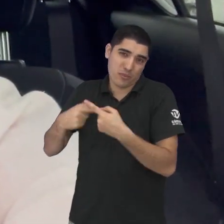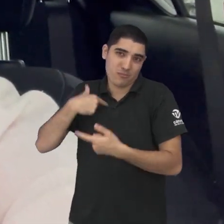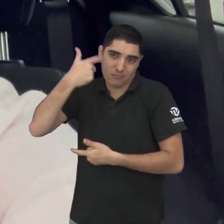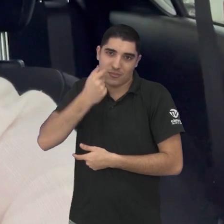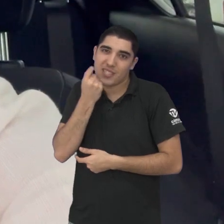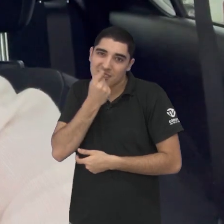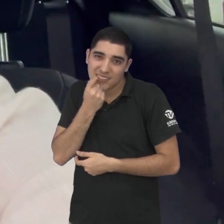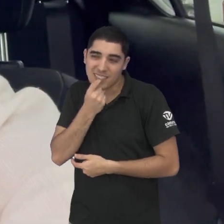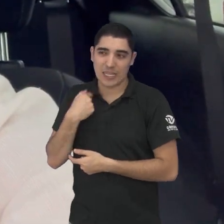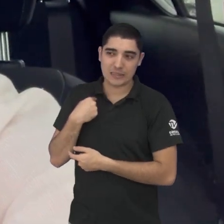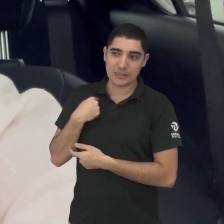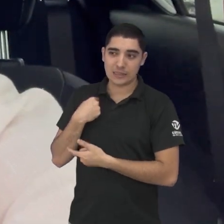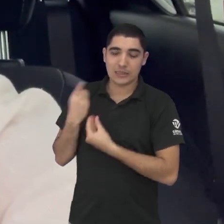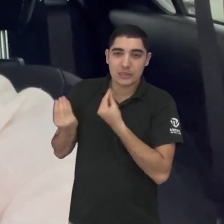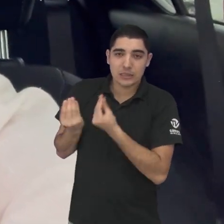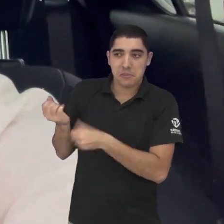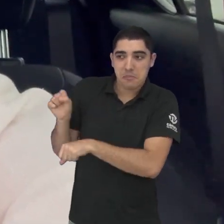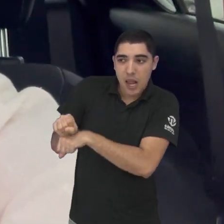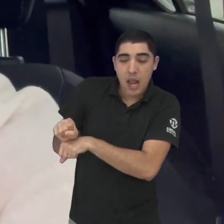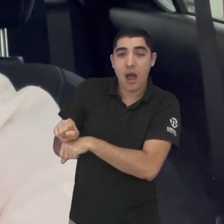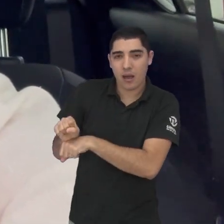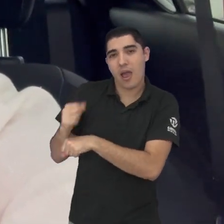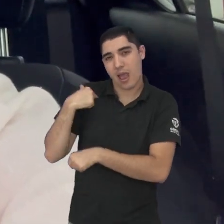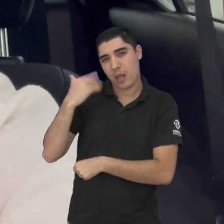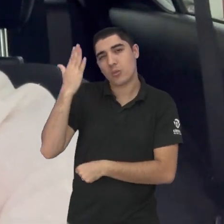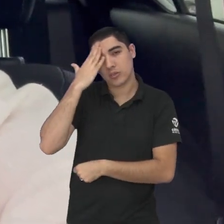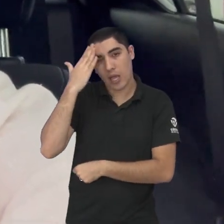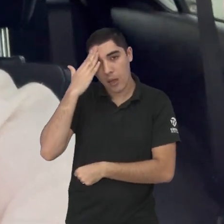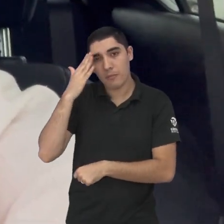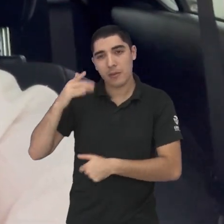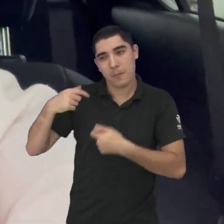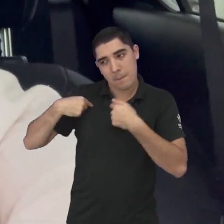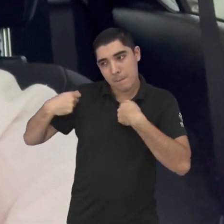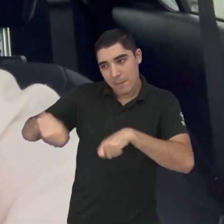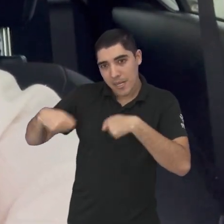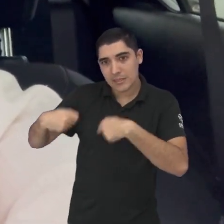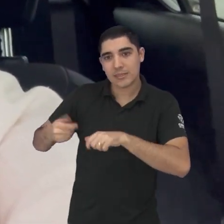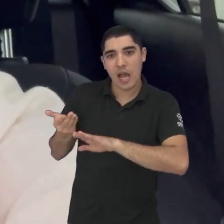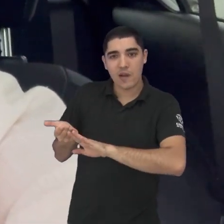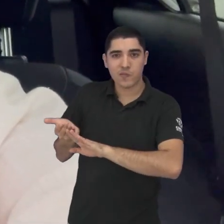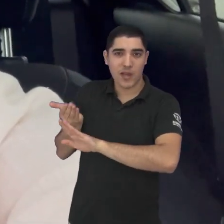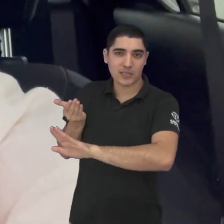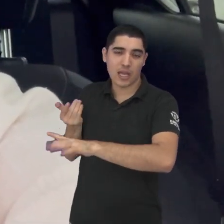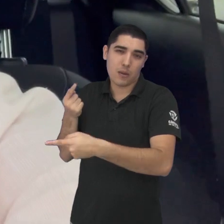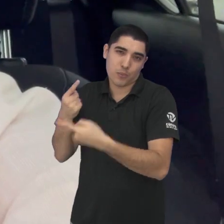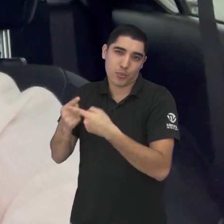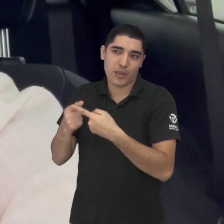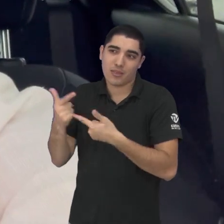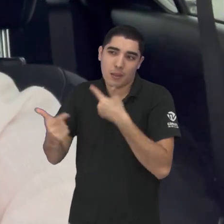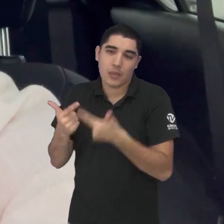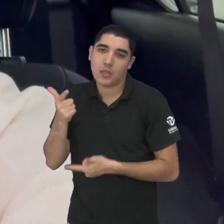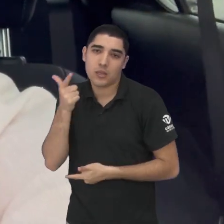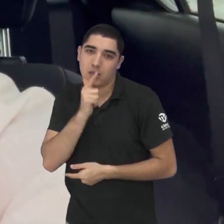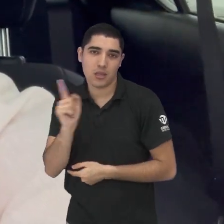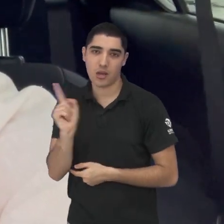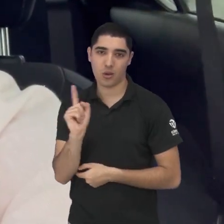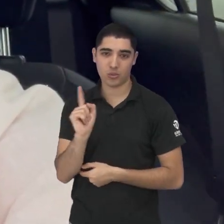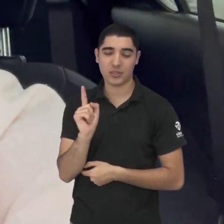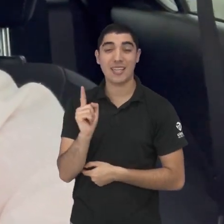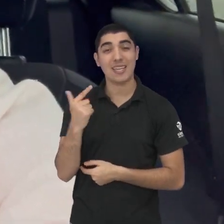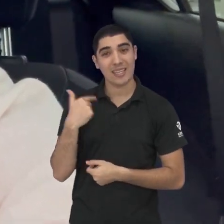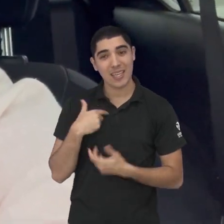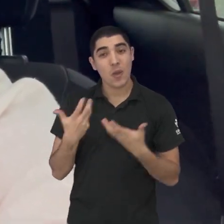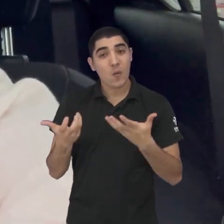dentista então eu sabia que eu ficaria um período sem conseguir trabalhar e eu gostaria de me